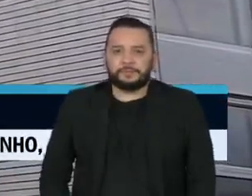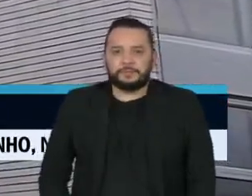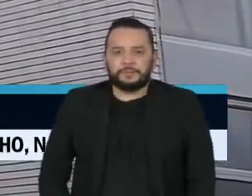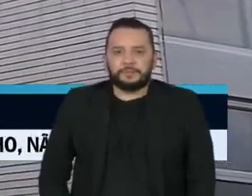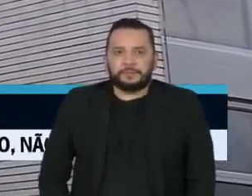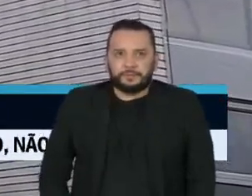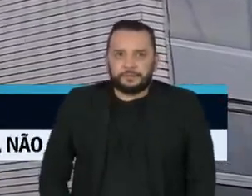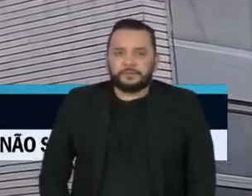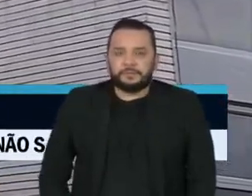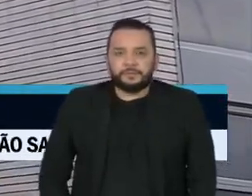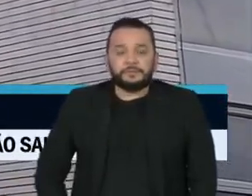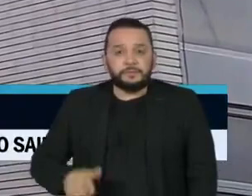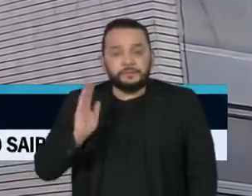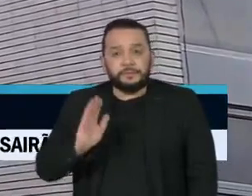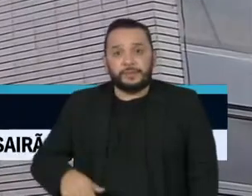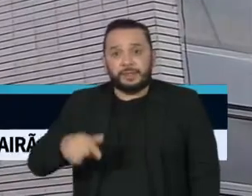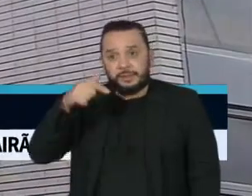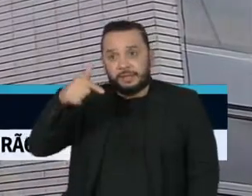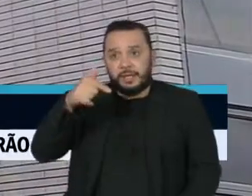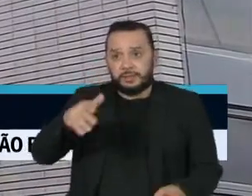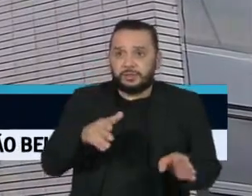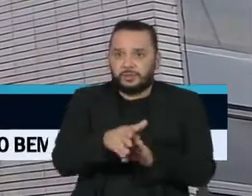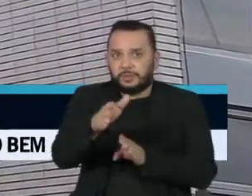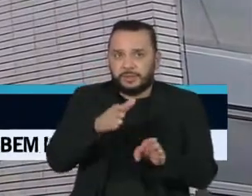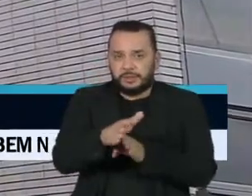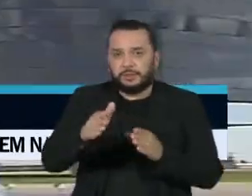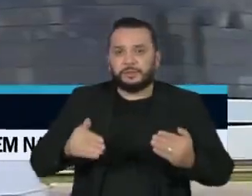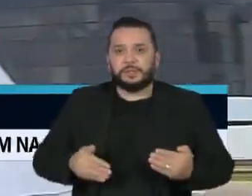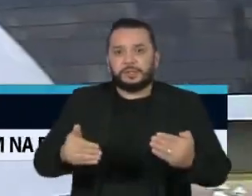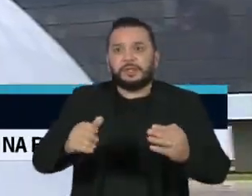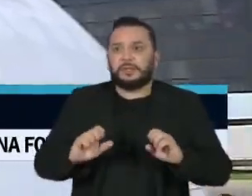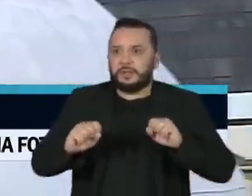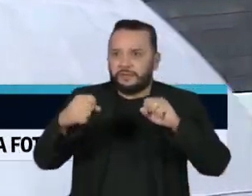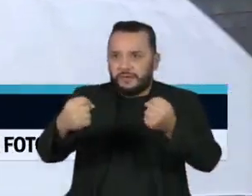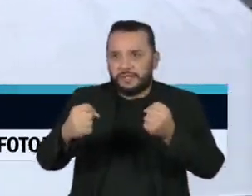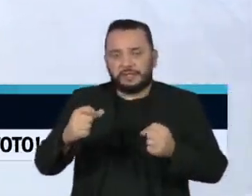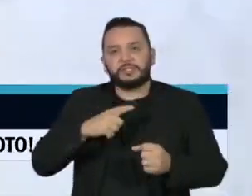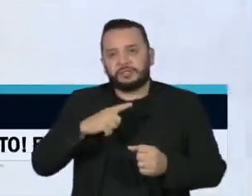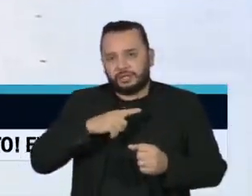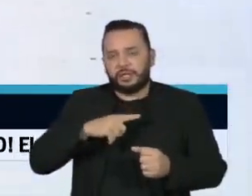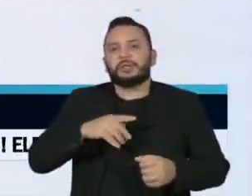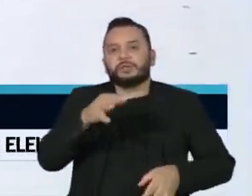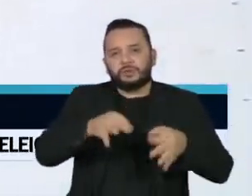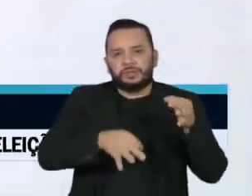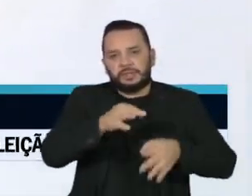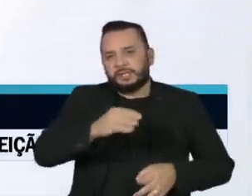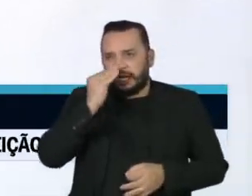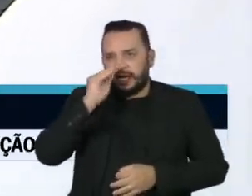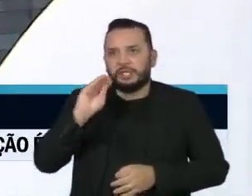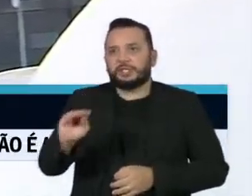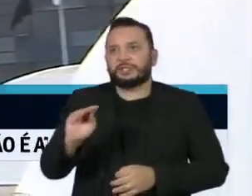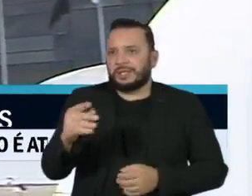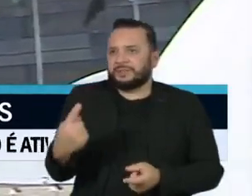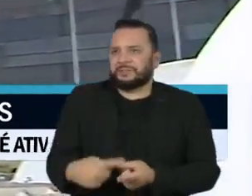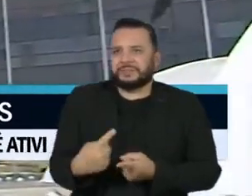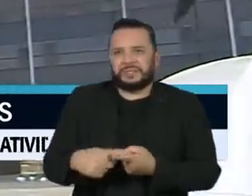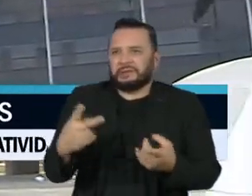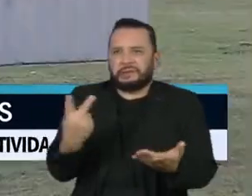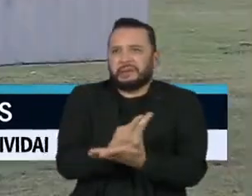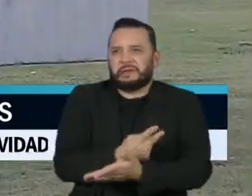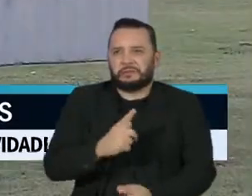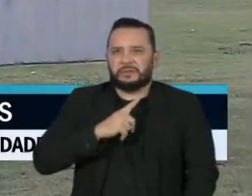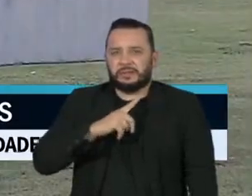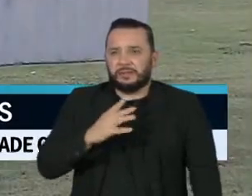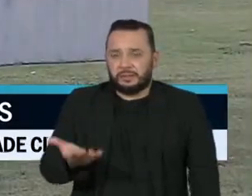Três das sete recomendações feitas pelo Ministério da Defesa foram rejeitadas pela Justiça Eleitoral sob alegação de erros.